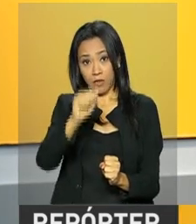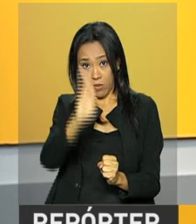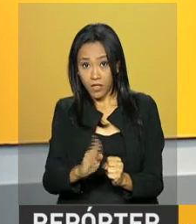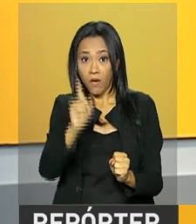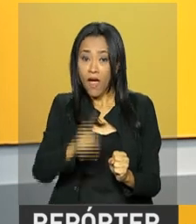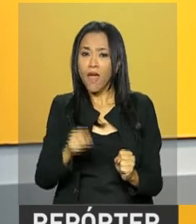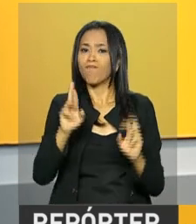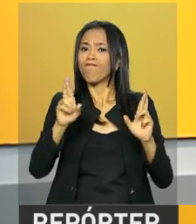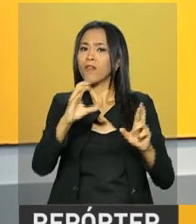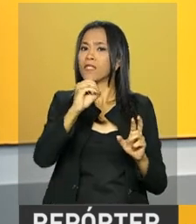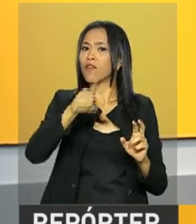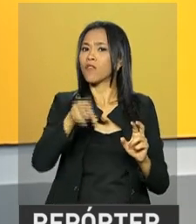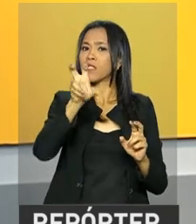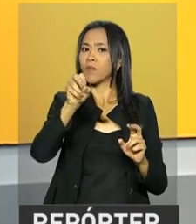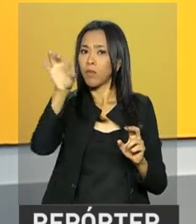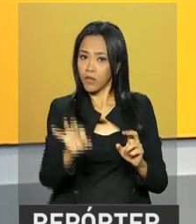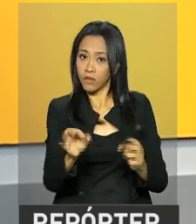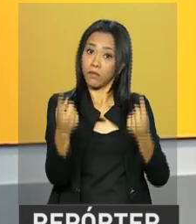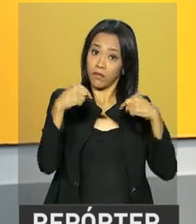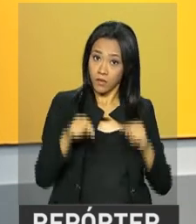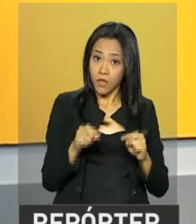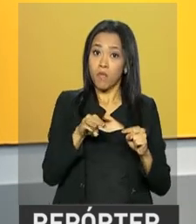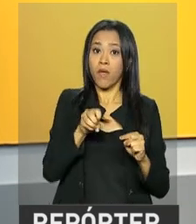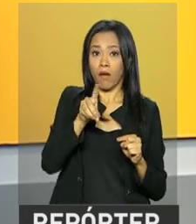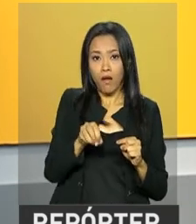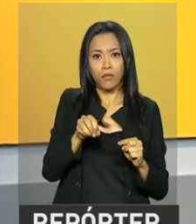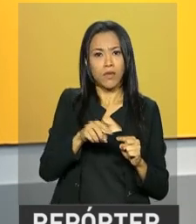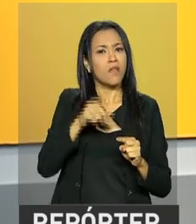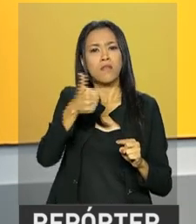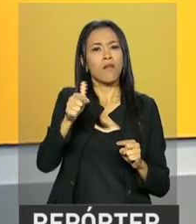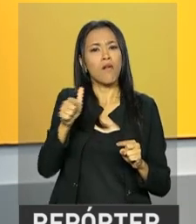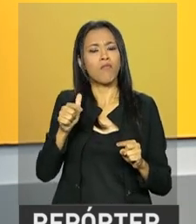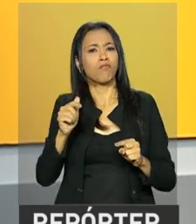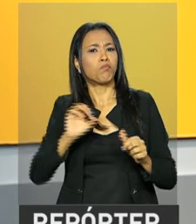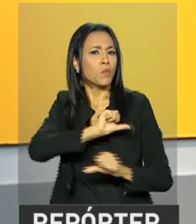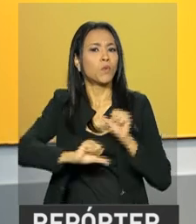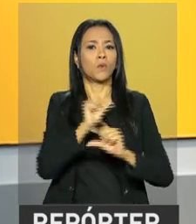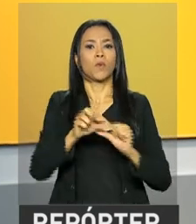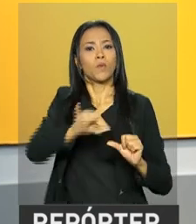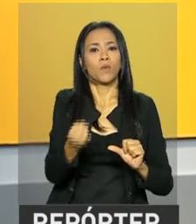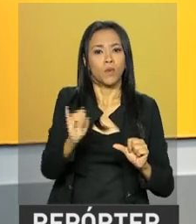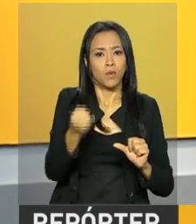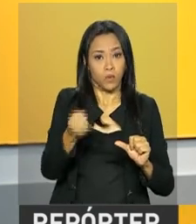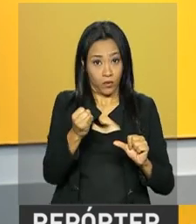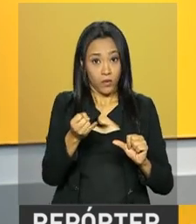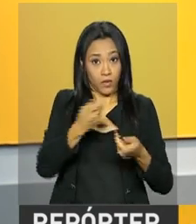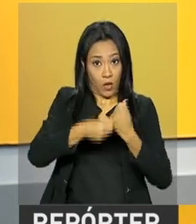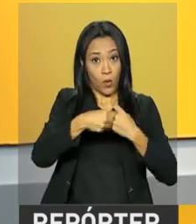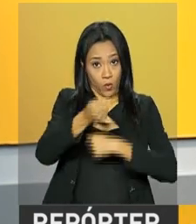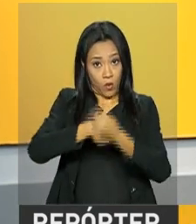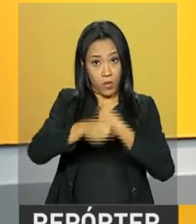0,50%. O mercado financeiro não alterou a previsão para a taxa básica de juros da economia,